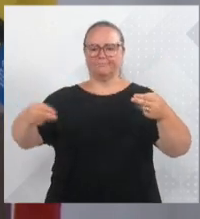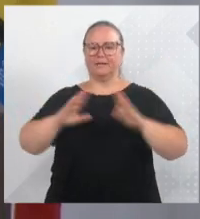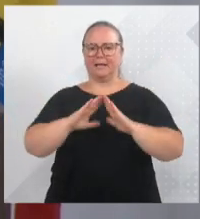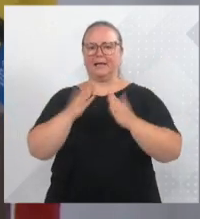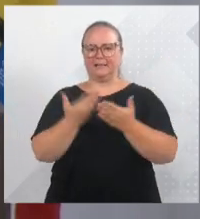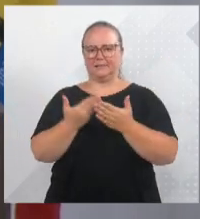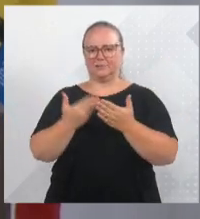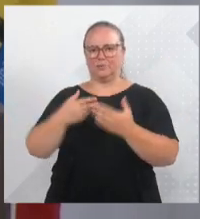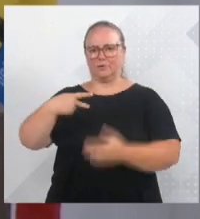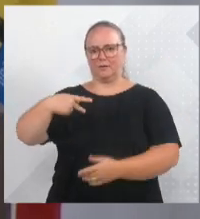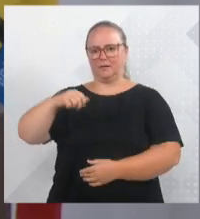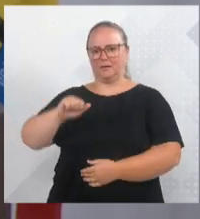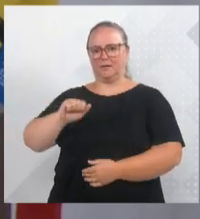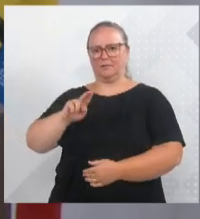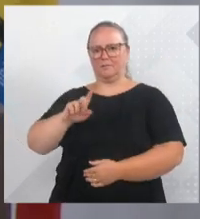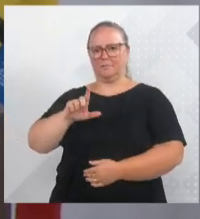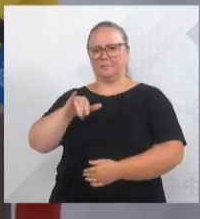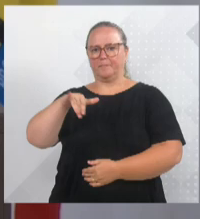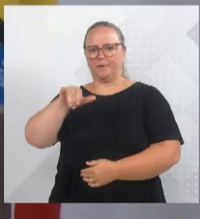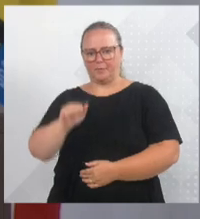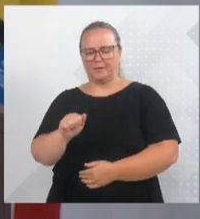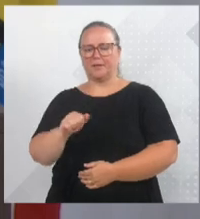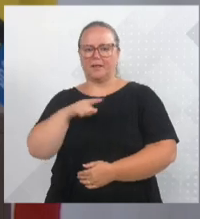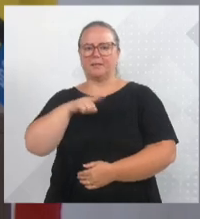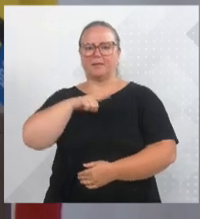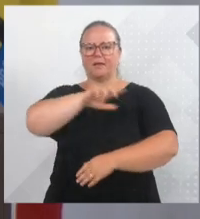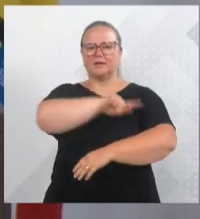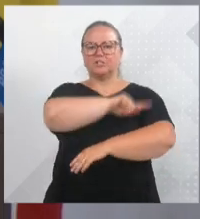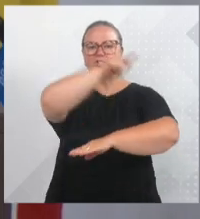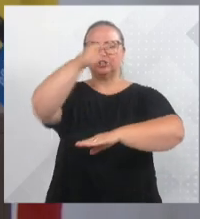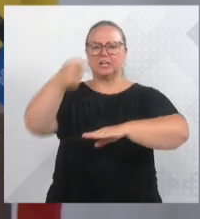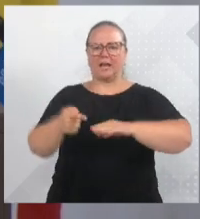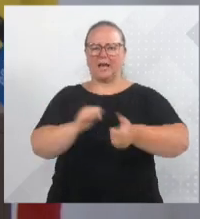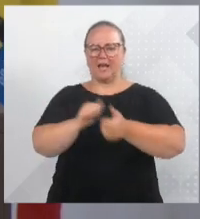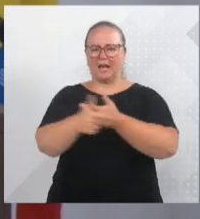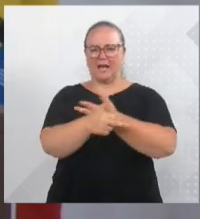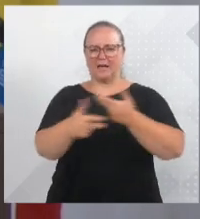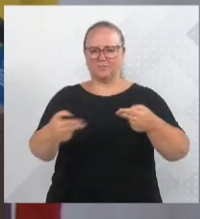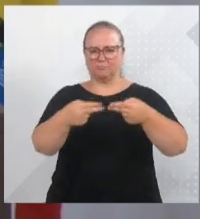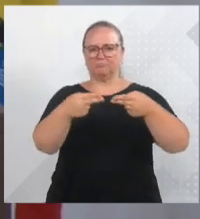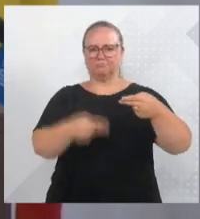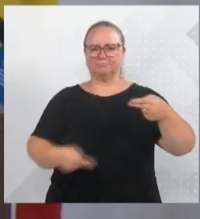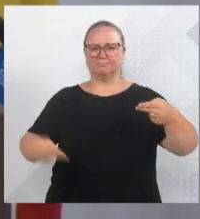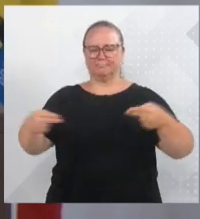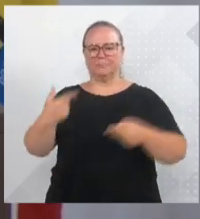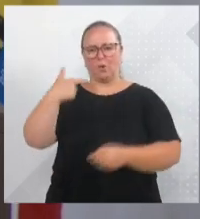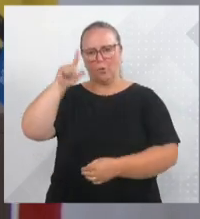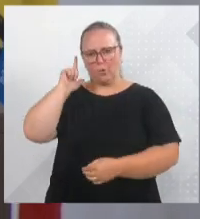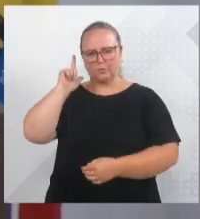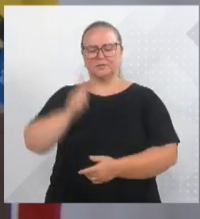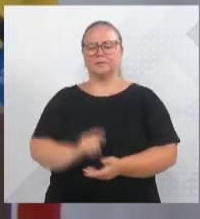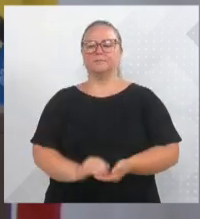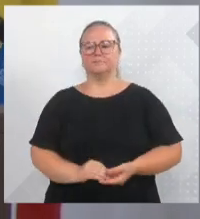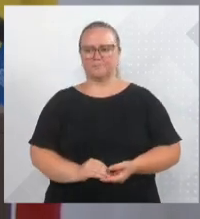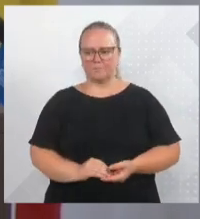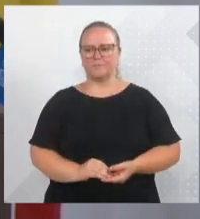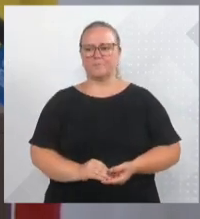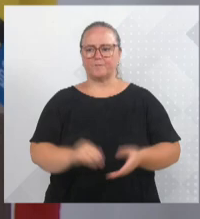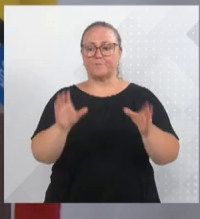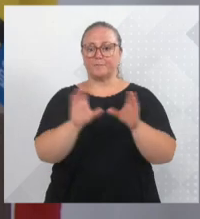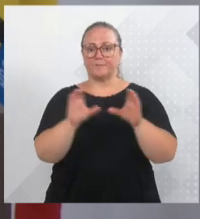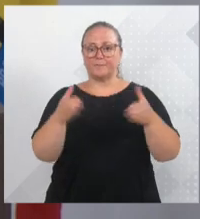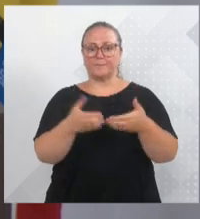também, mas eu vou falar do meu trabalho, estive lá cobrando, realmente um absurdo ficar tanto tempo parado e agora a comunidade tem o direito